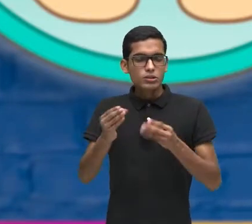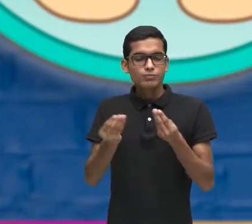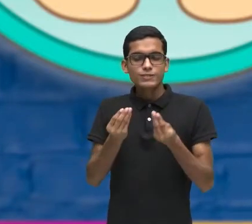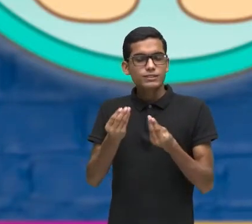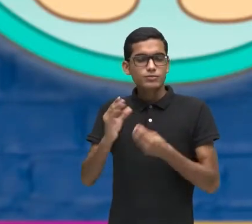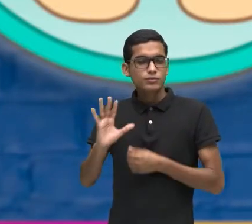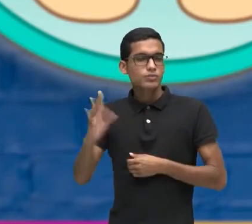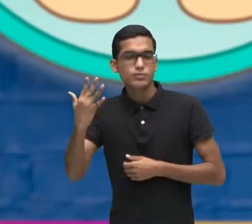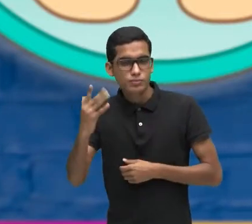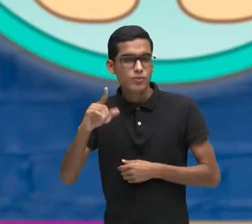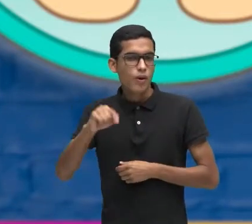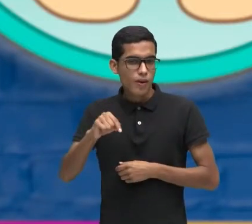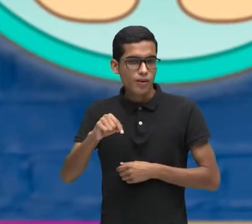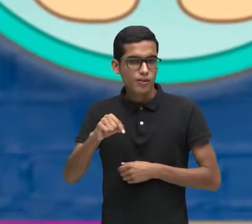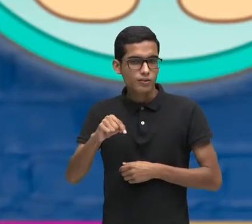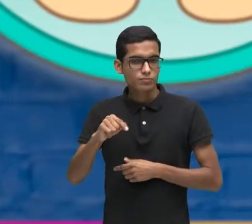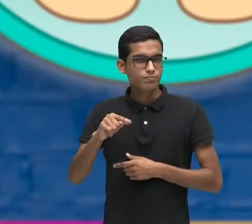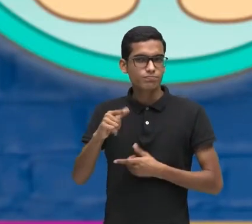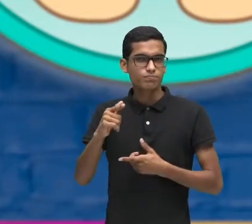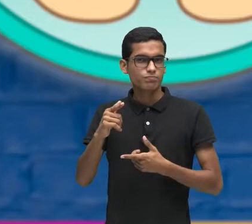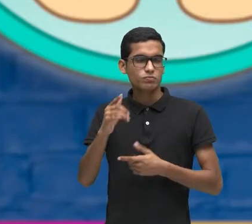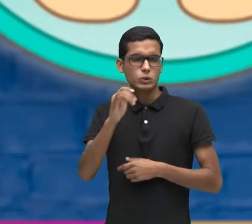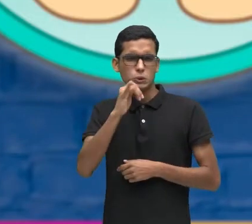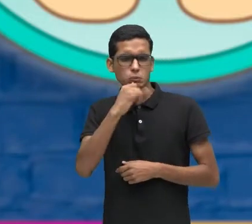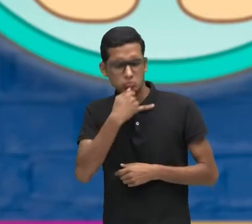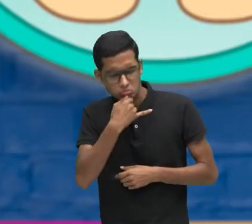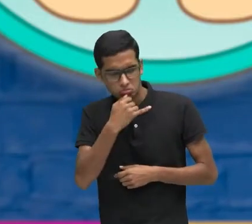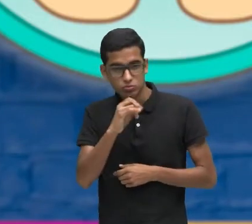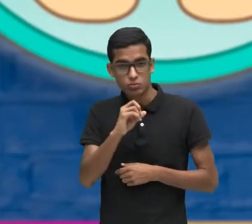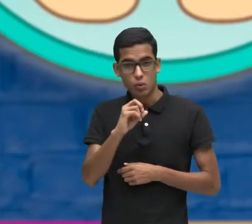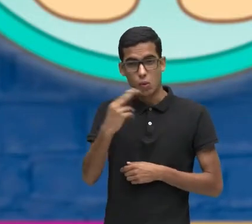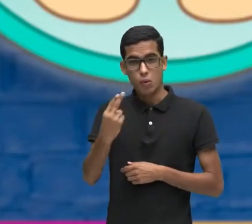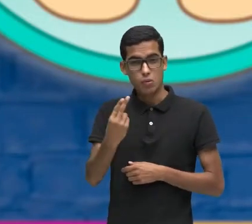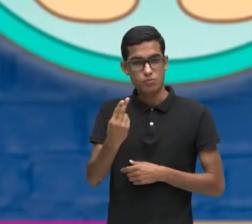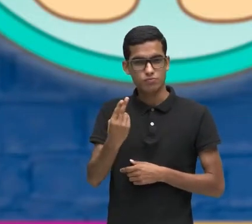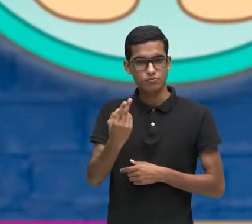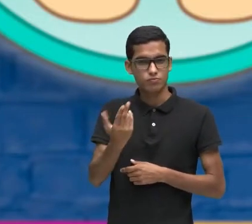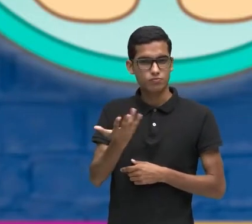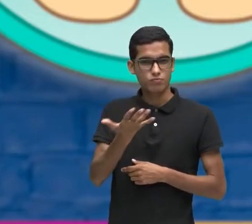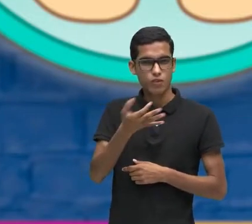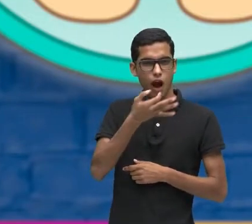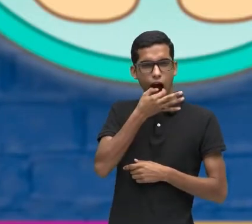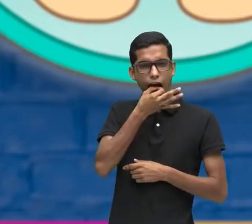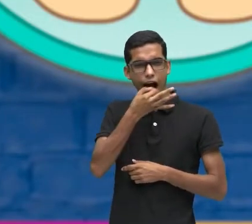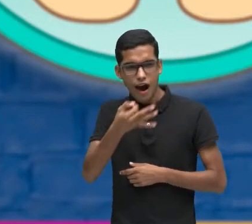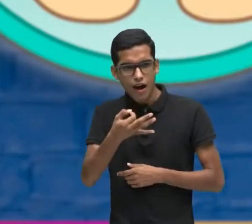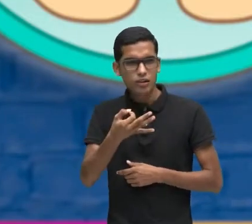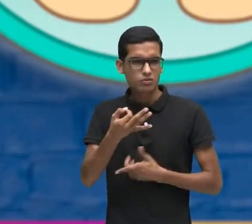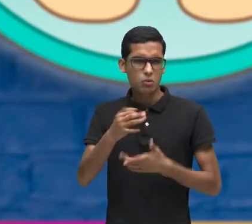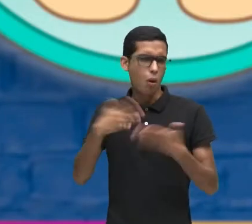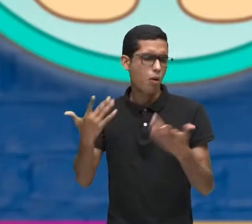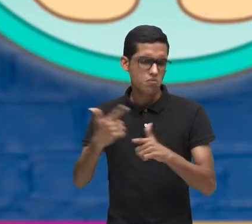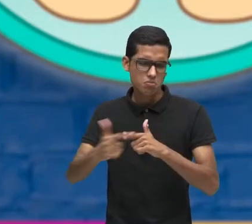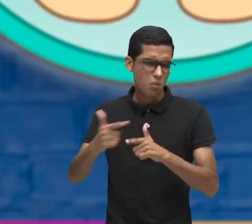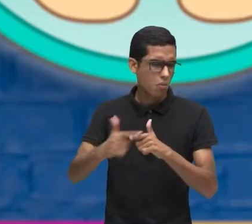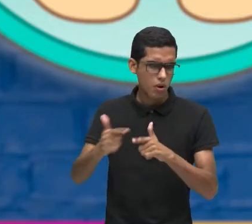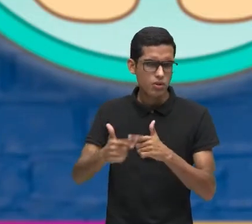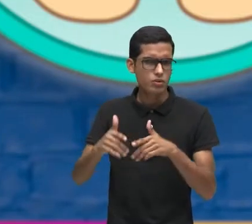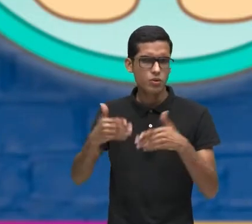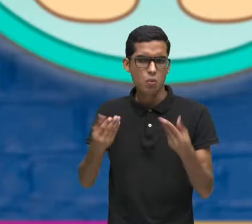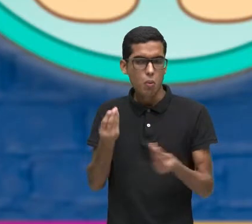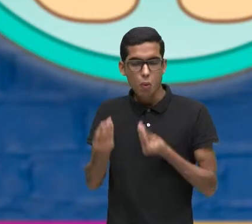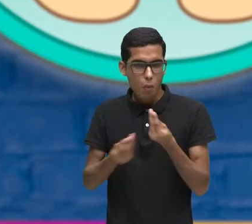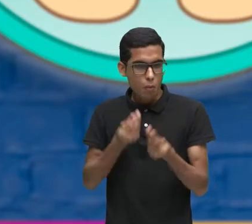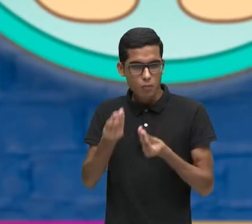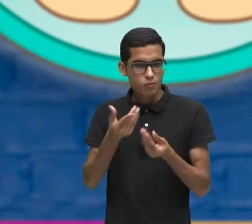essa? Tão trágica Ou tão triste Que situação Aquele outro Está passando? Como seria Se eu estivesse No lugar